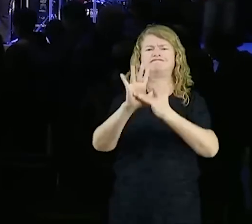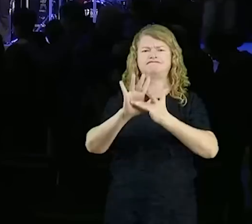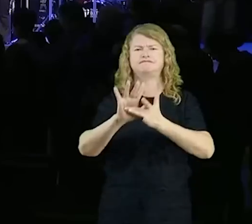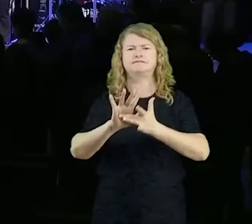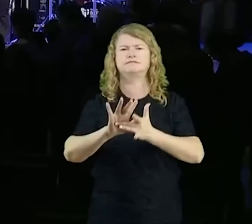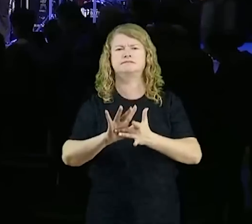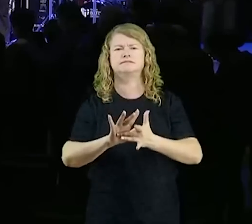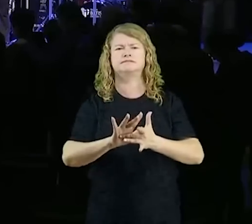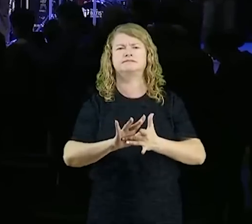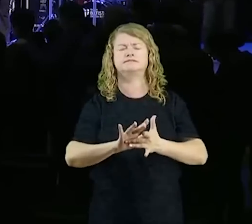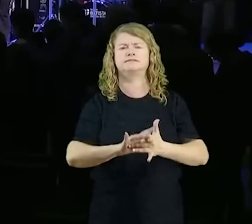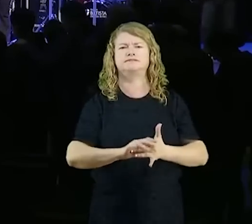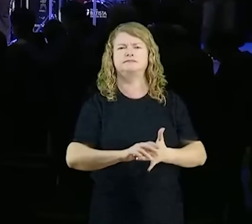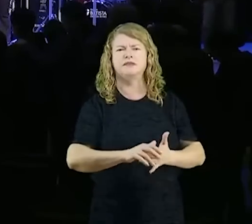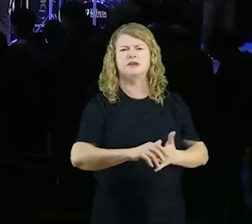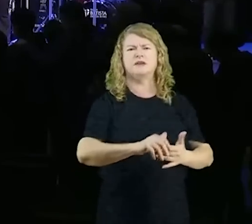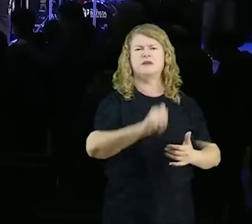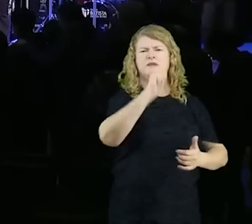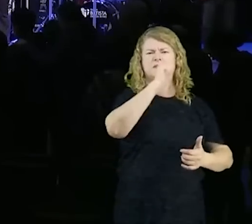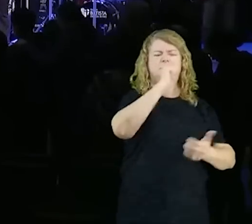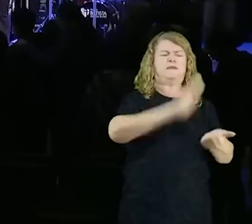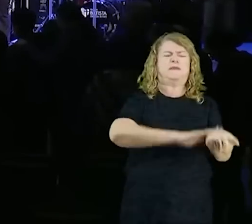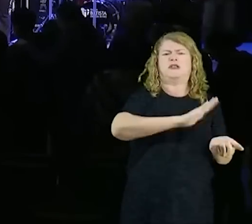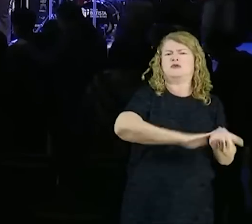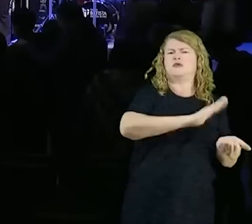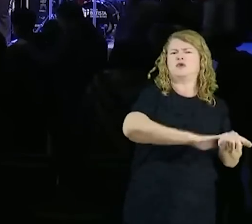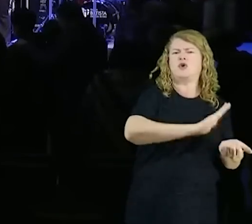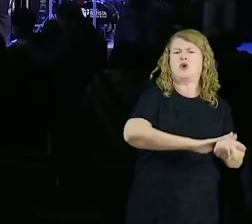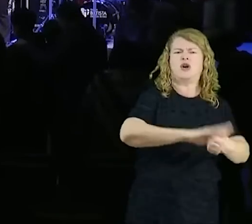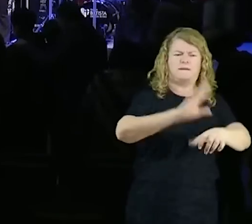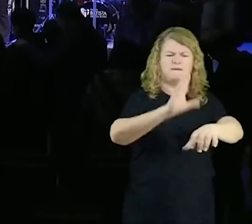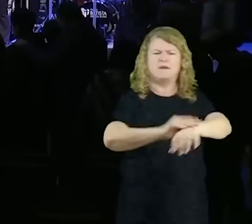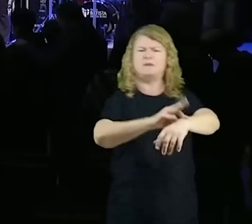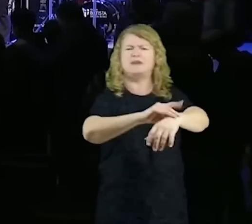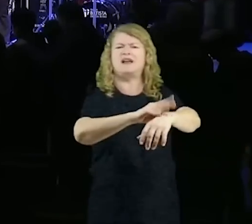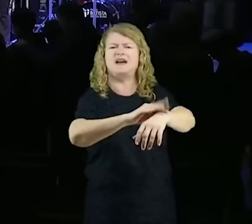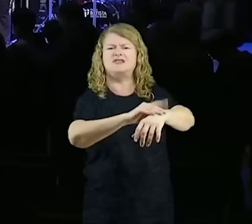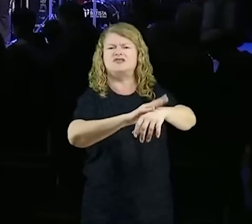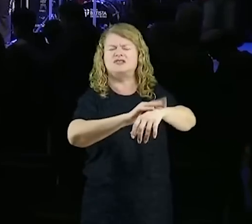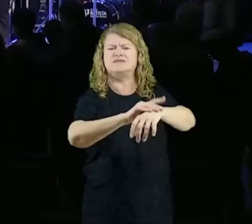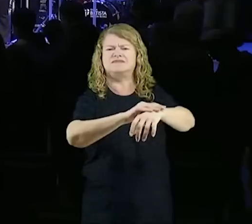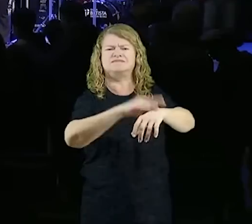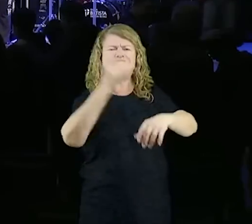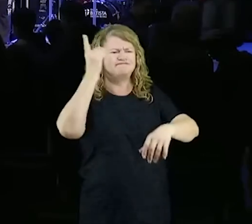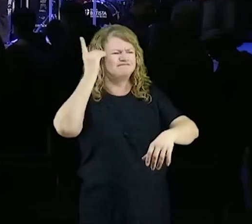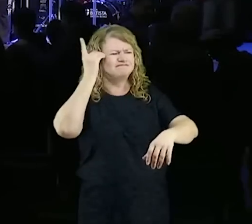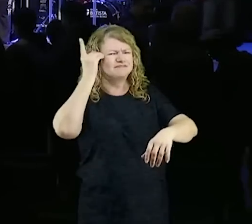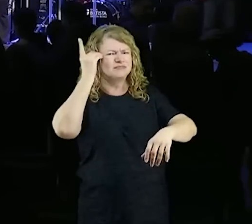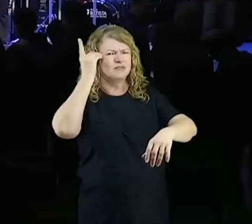Espírito de enfermidade, você não é bem-vindo nessas vidas,